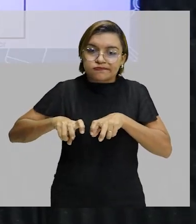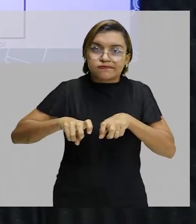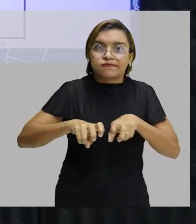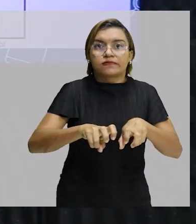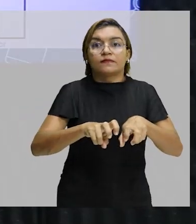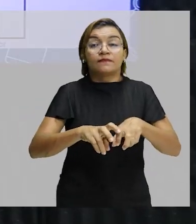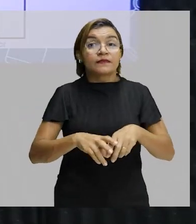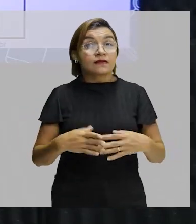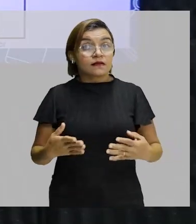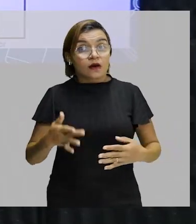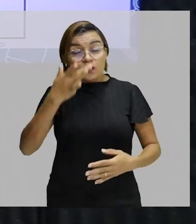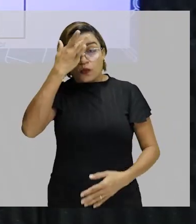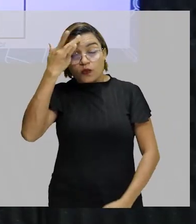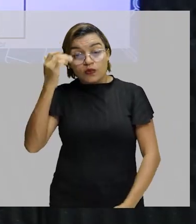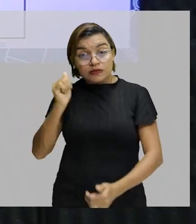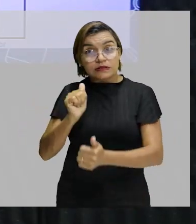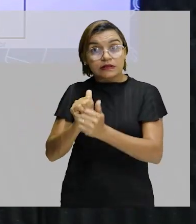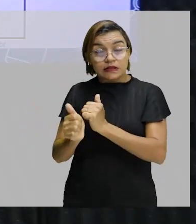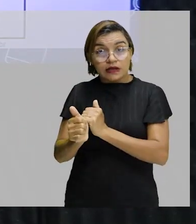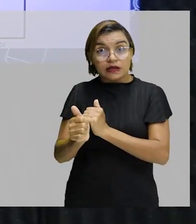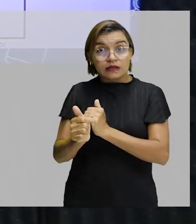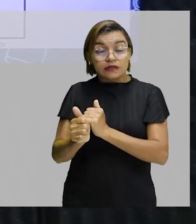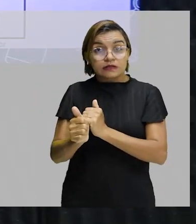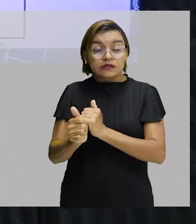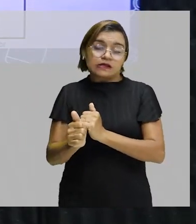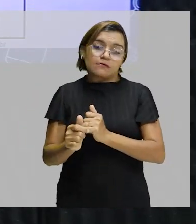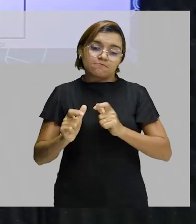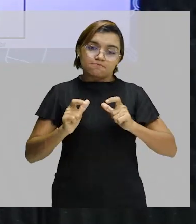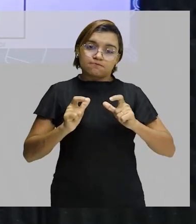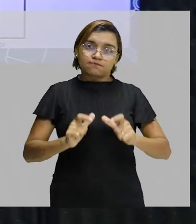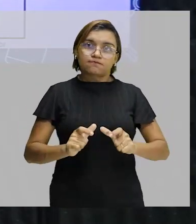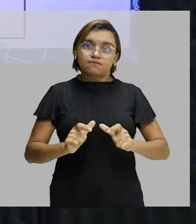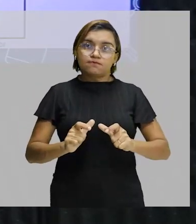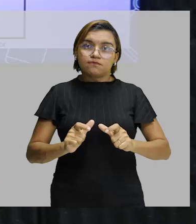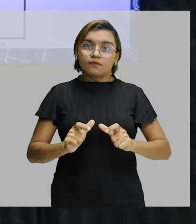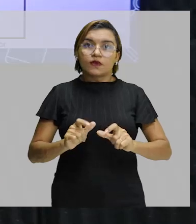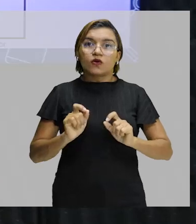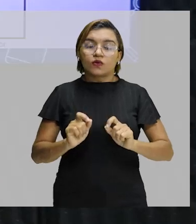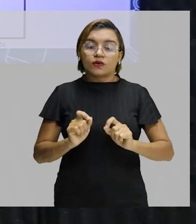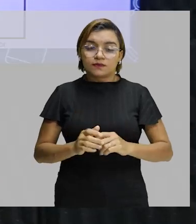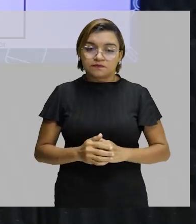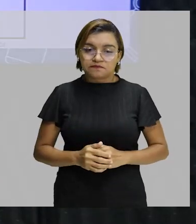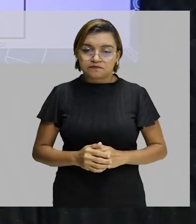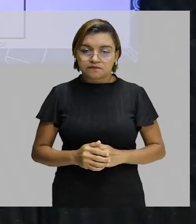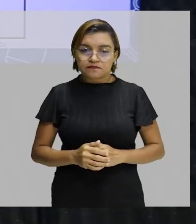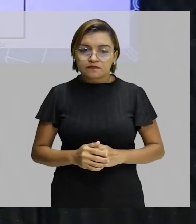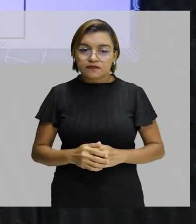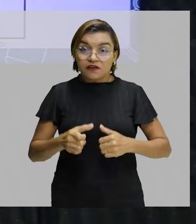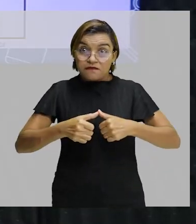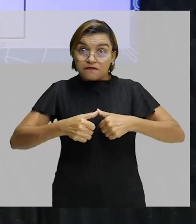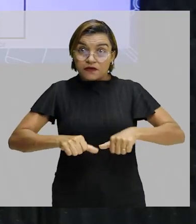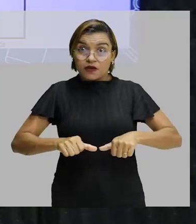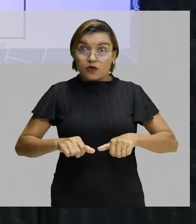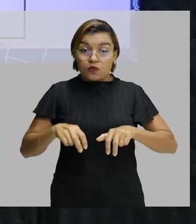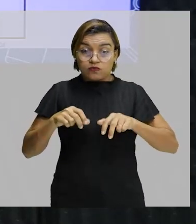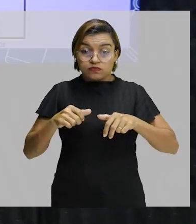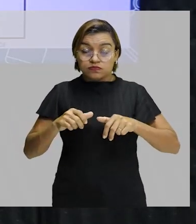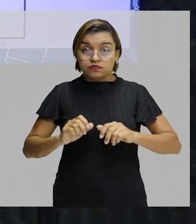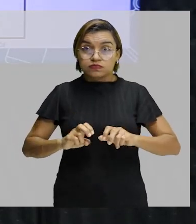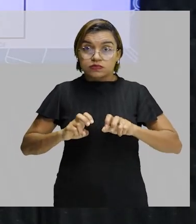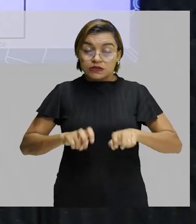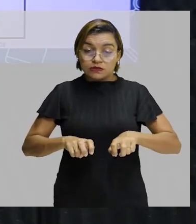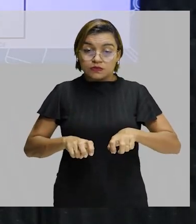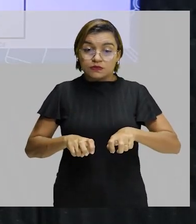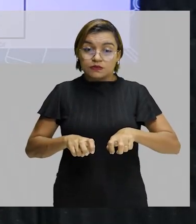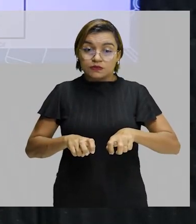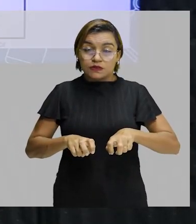Então, os atletas, eles se posicionam pensando nisso nessa zona de transição que tem 10 metros. Se